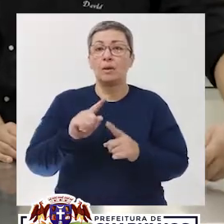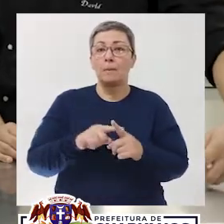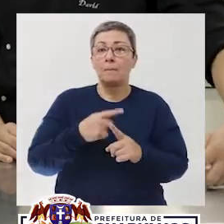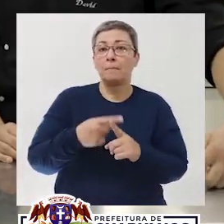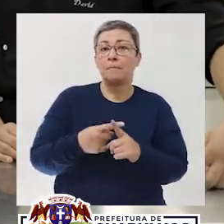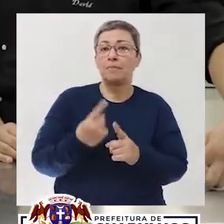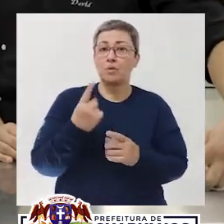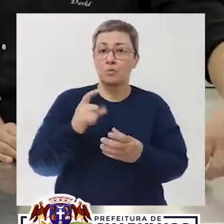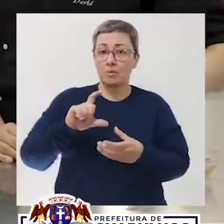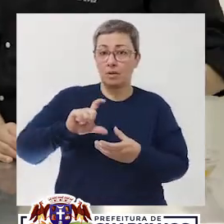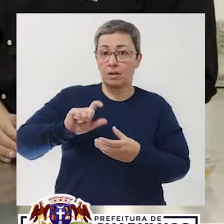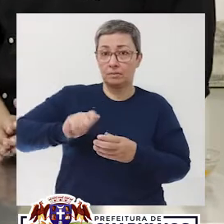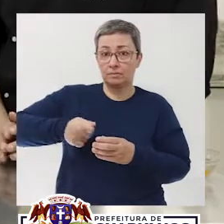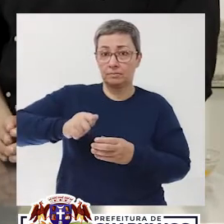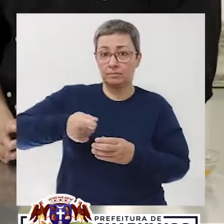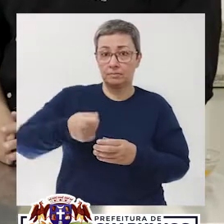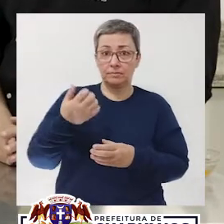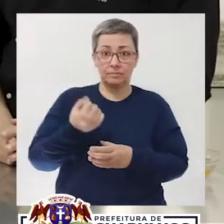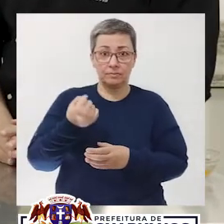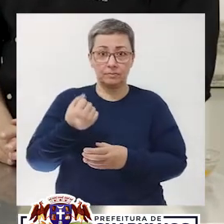Com uma lata de creme de leite.